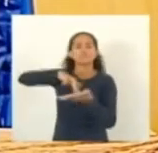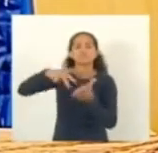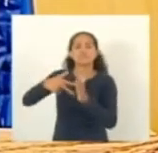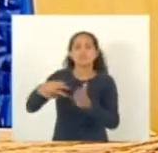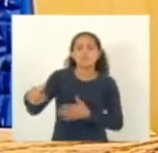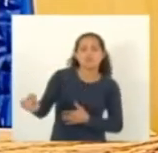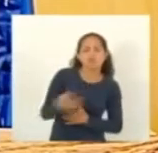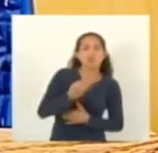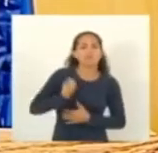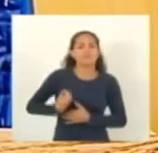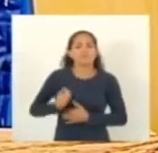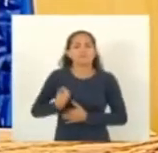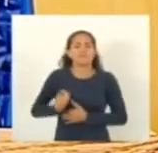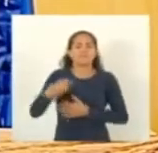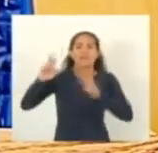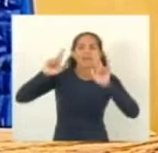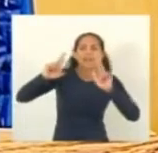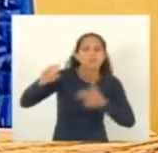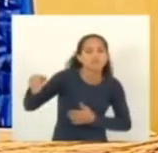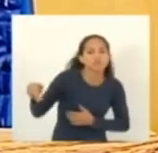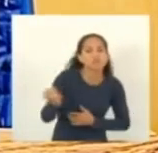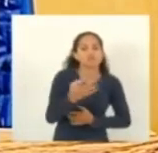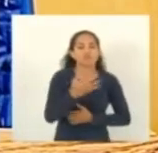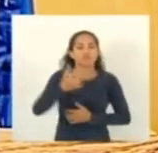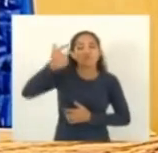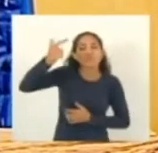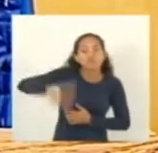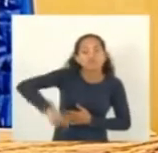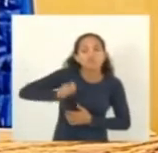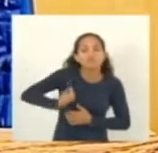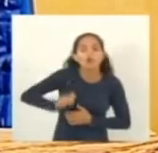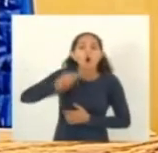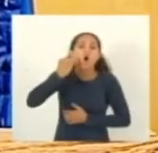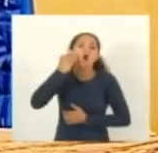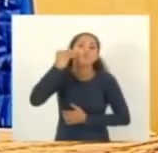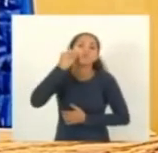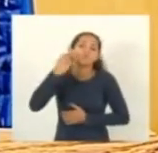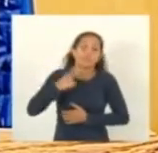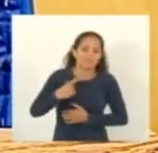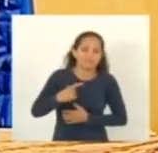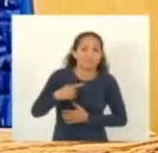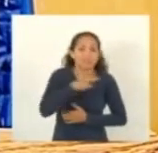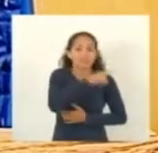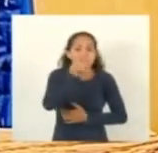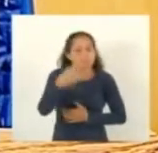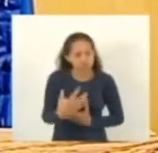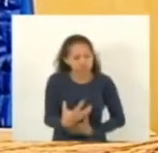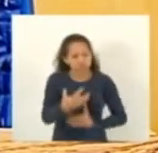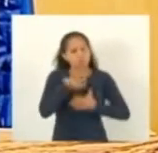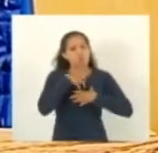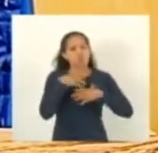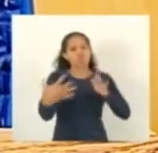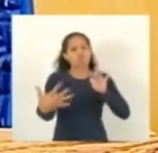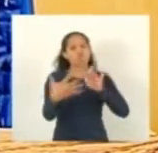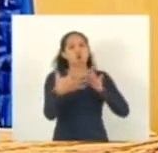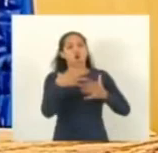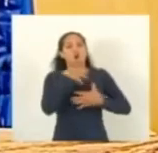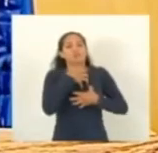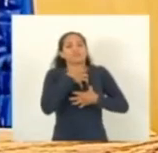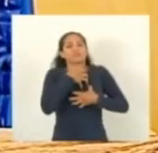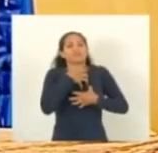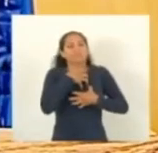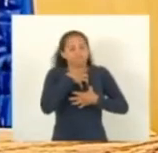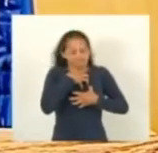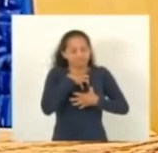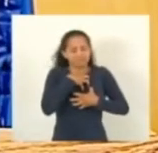chance e que isso nos fale fundo no coração que isso nos toque de verdade e que a gente tome isso para as